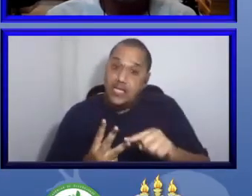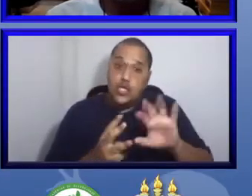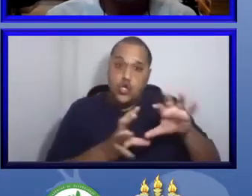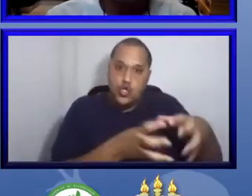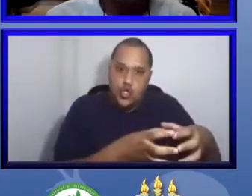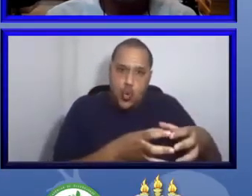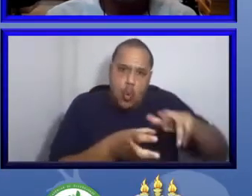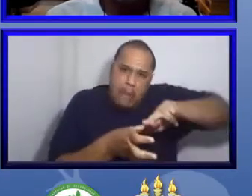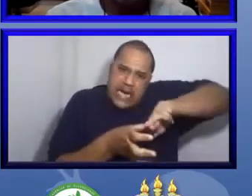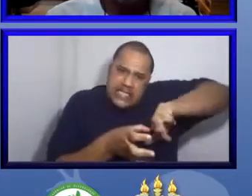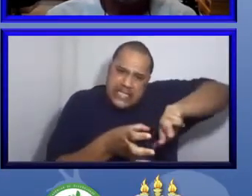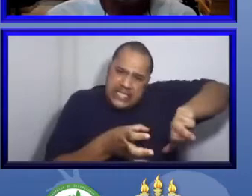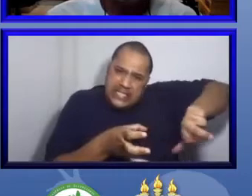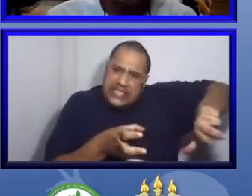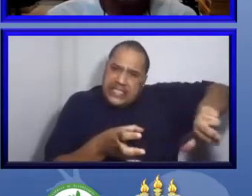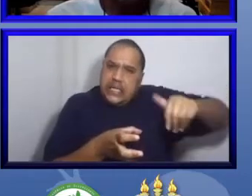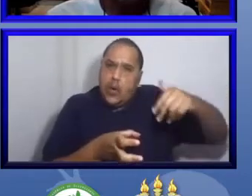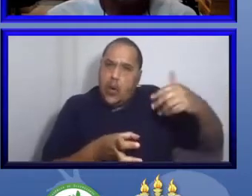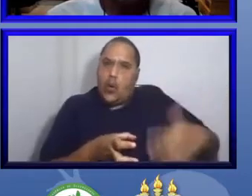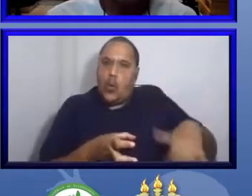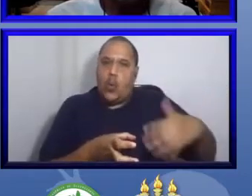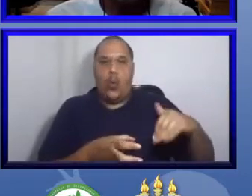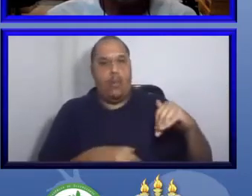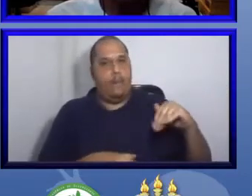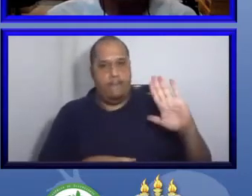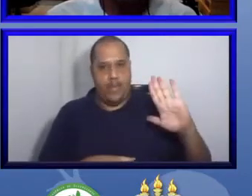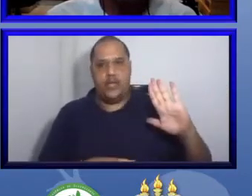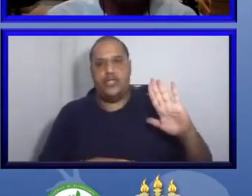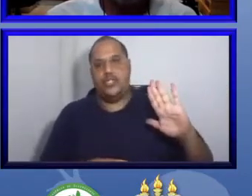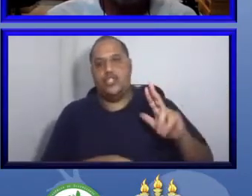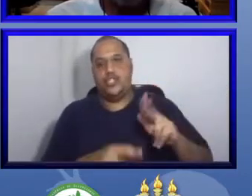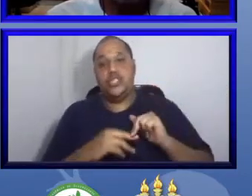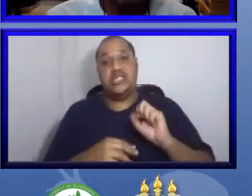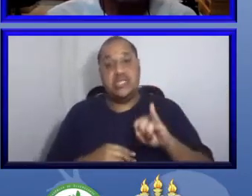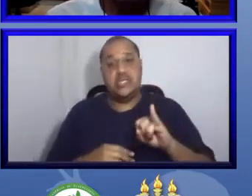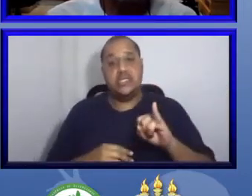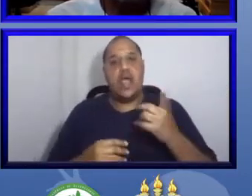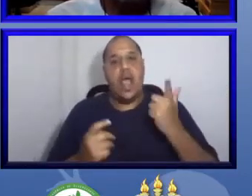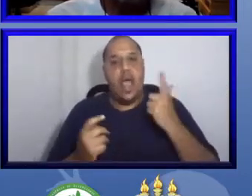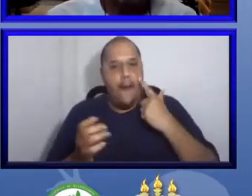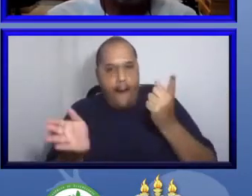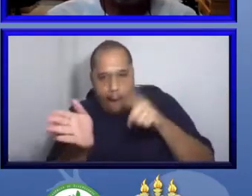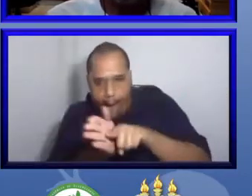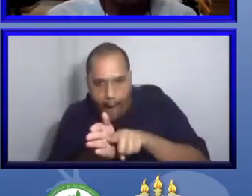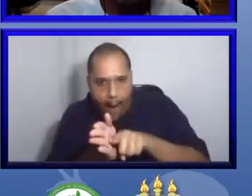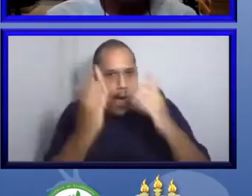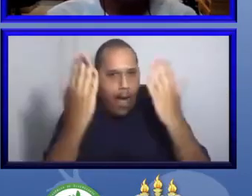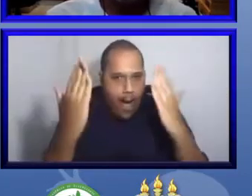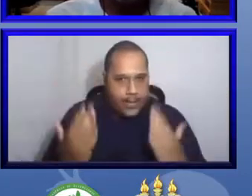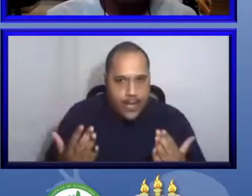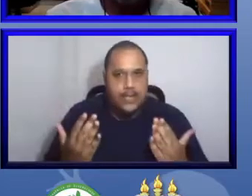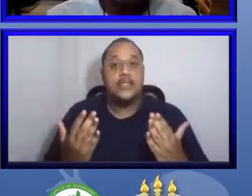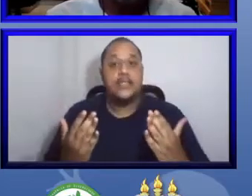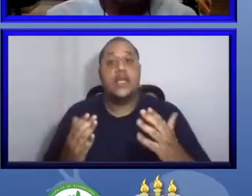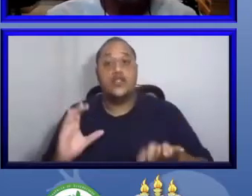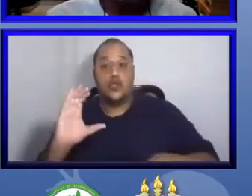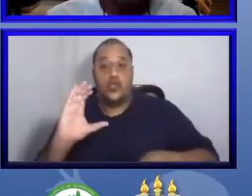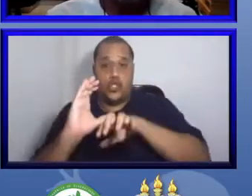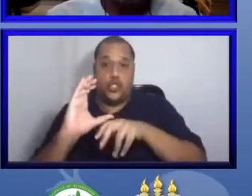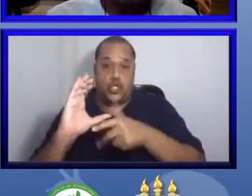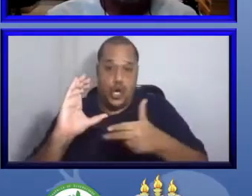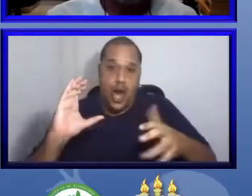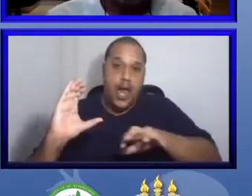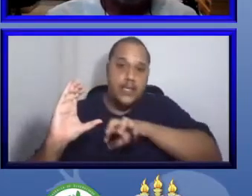dos animais, da fauna. Então, segue uma